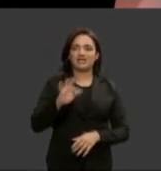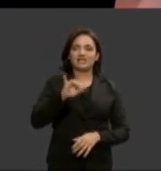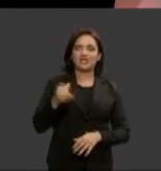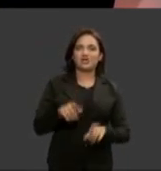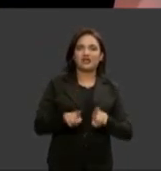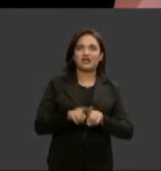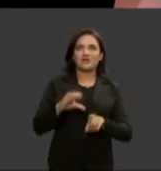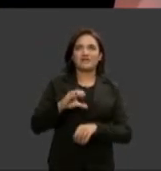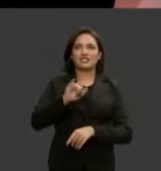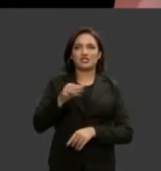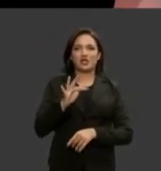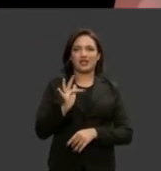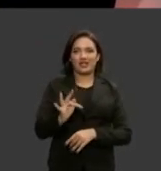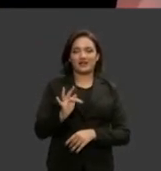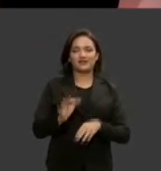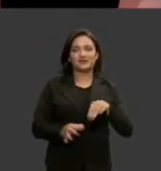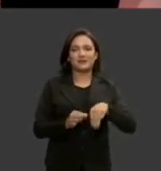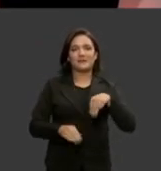Humberto Martins